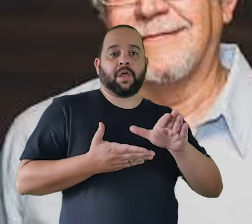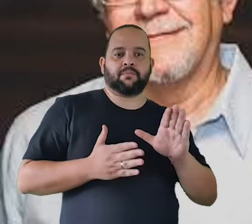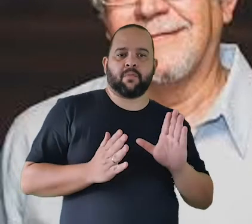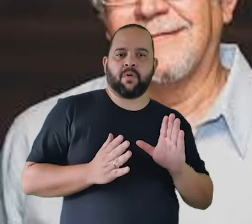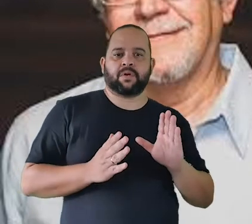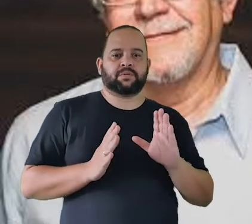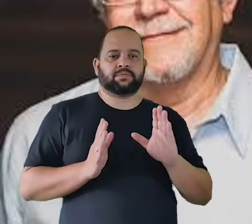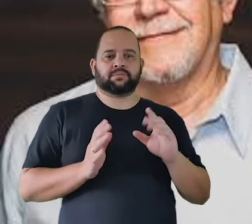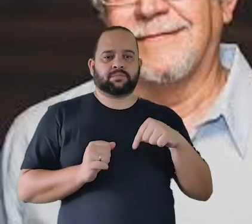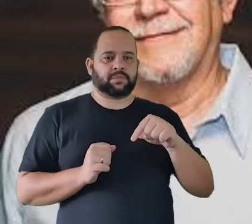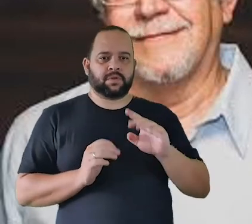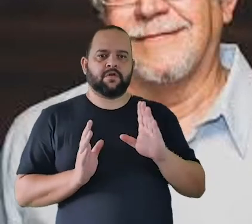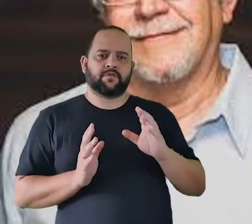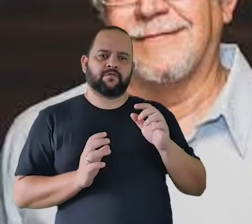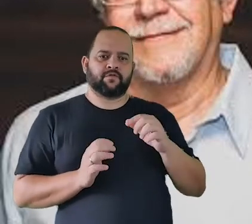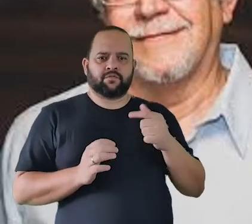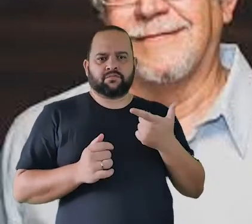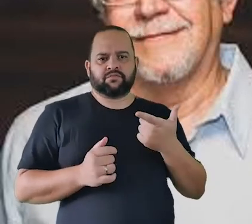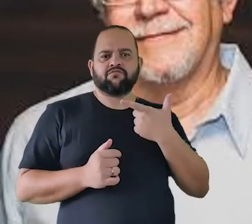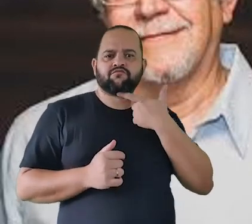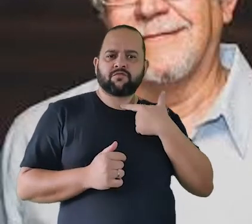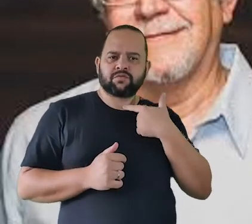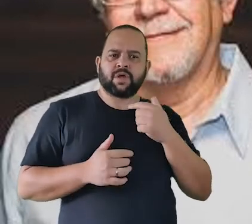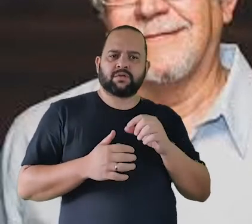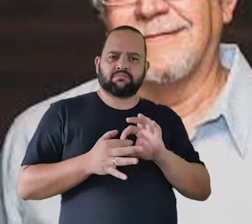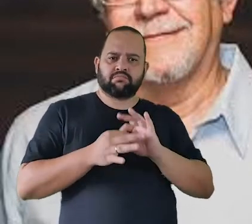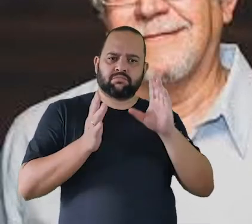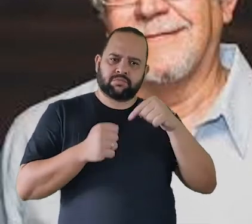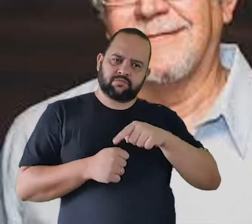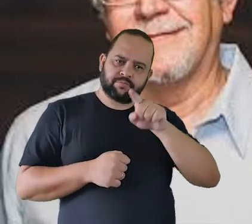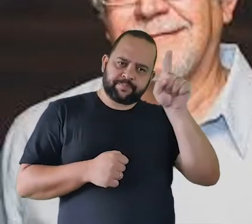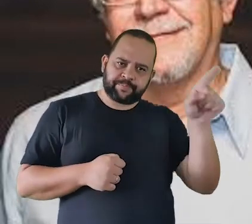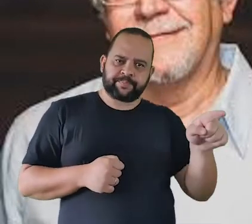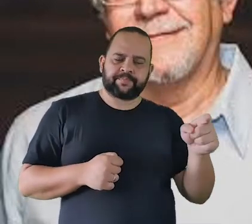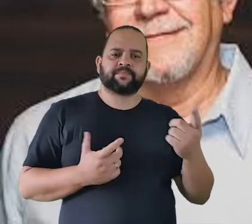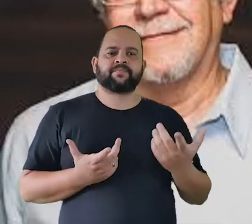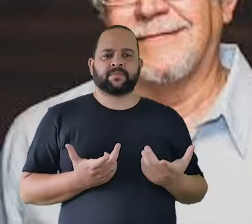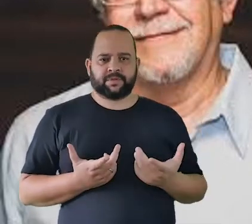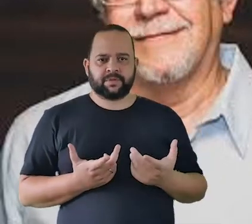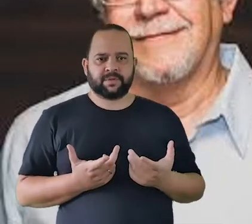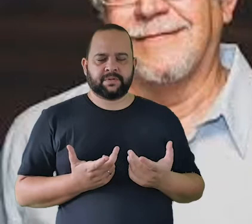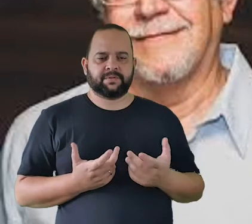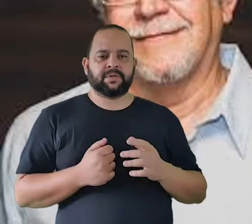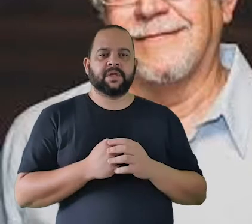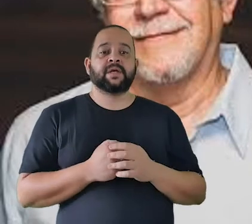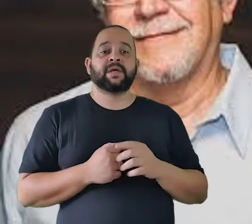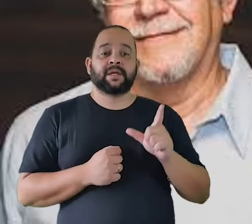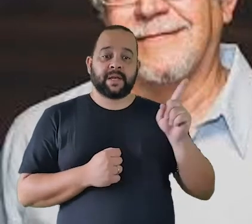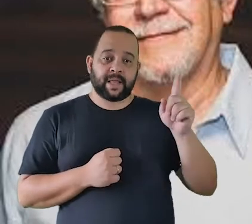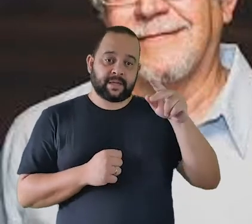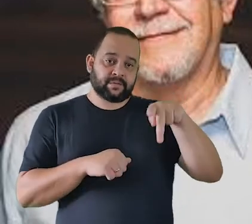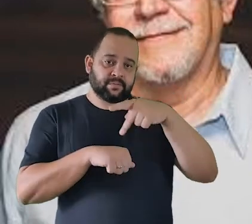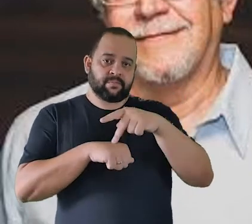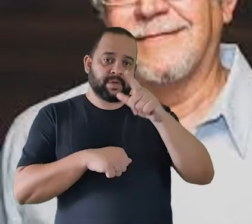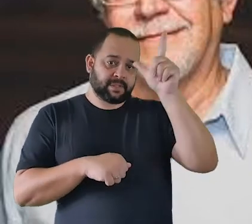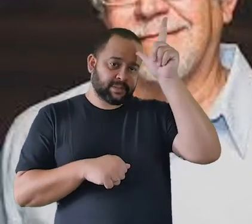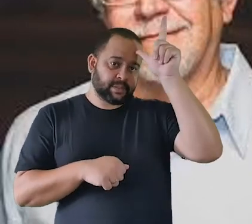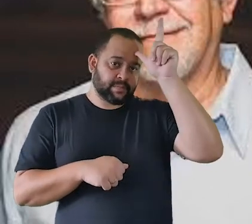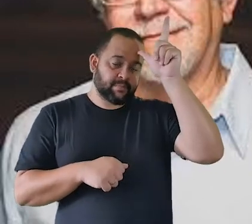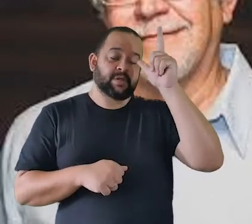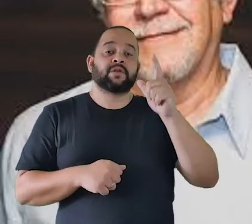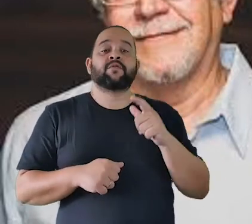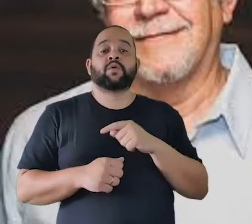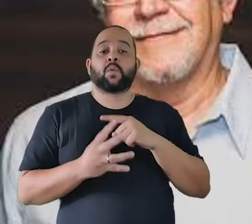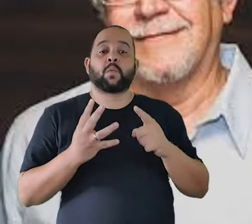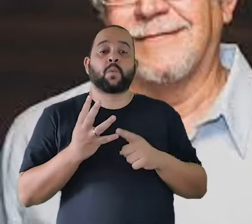por livre e espontânea pressão a mesma coisa aconteceu com o Claudio Santoro e aí na Alemanha começou o